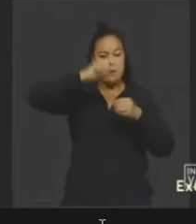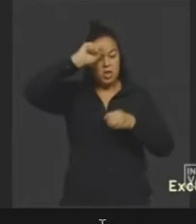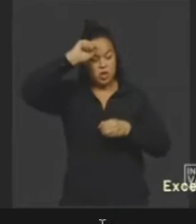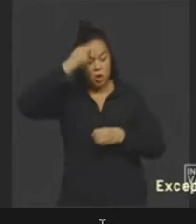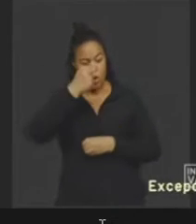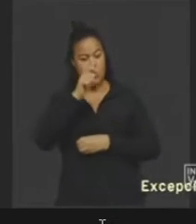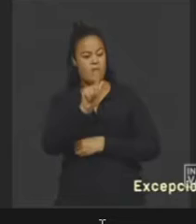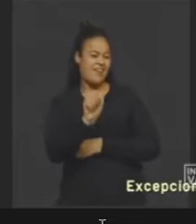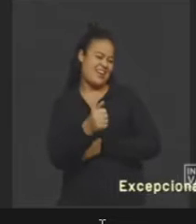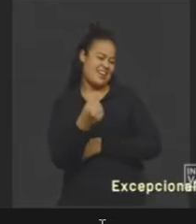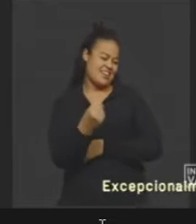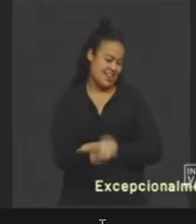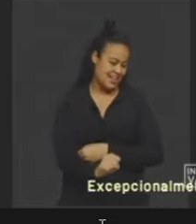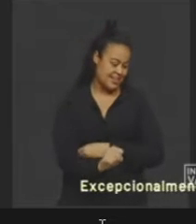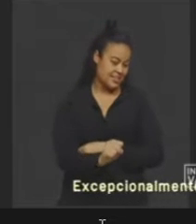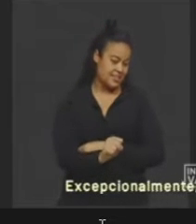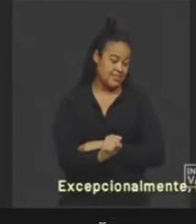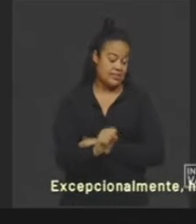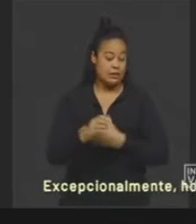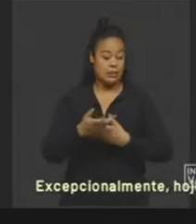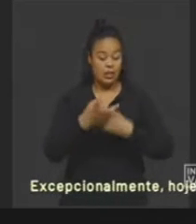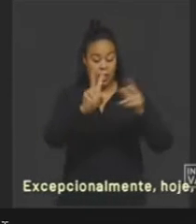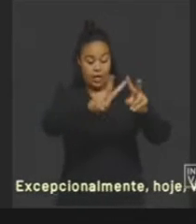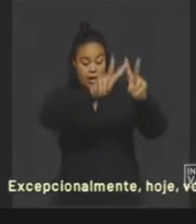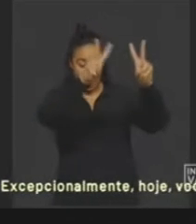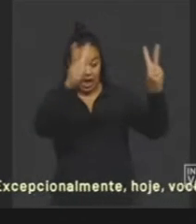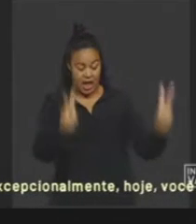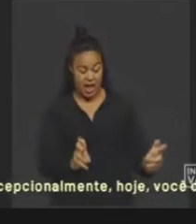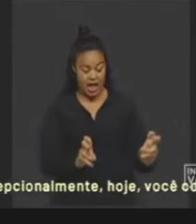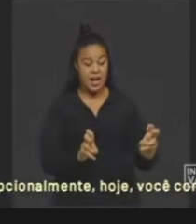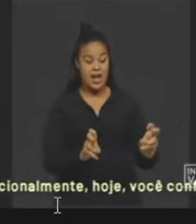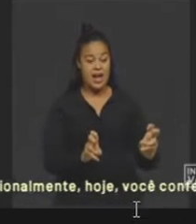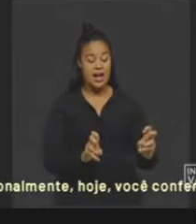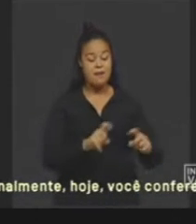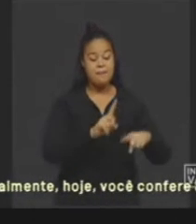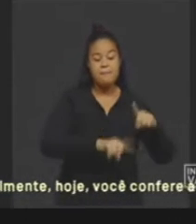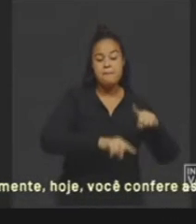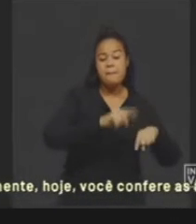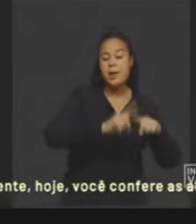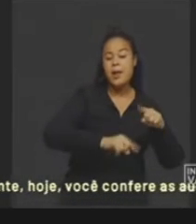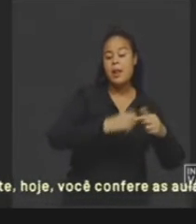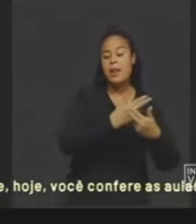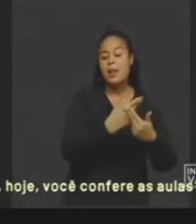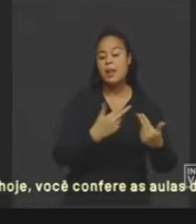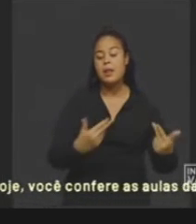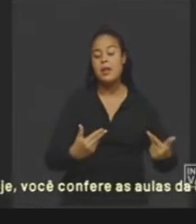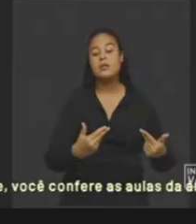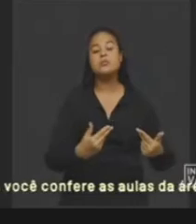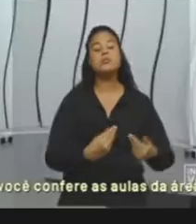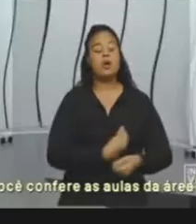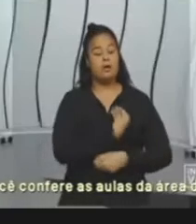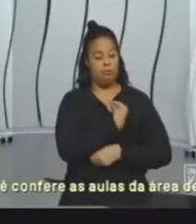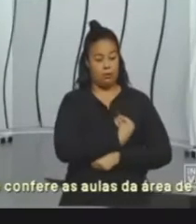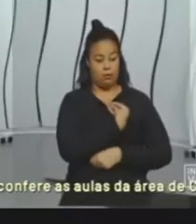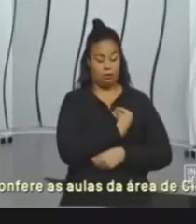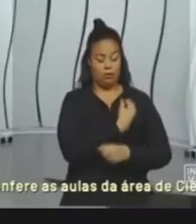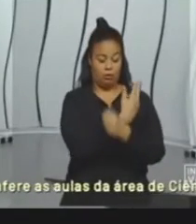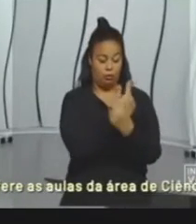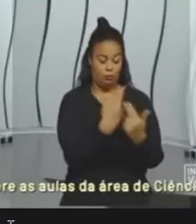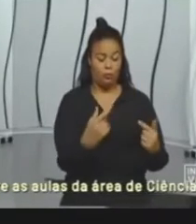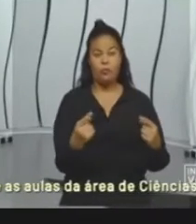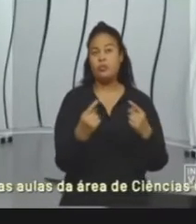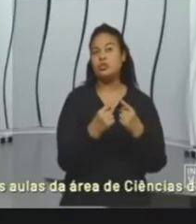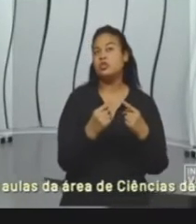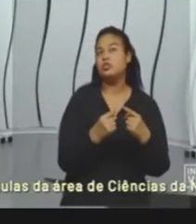Quando eu falo em matéria orgânica, não fóssil, eu estou falando de matéria proveniente de seres vivos, estou falando